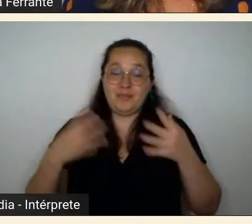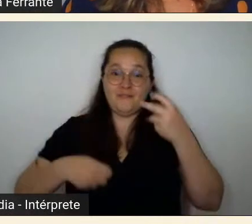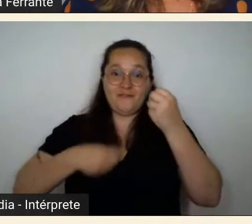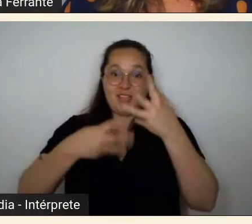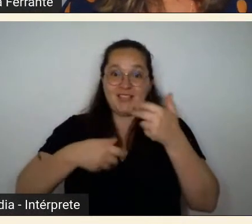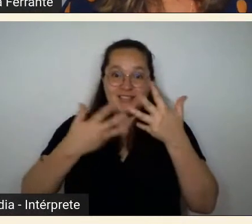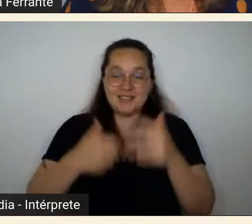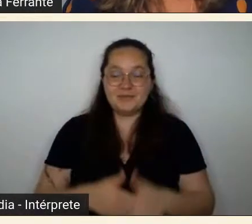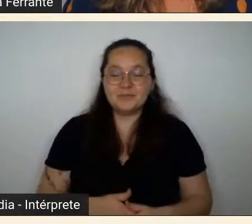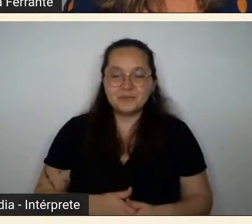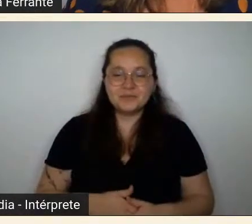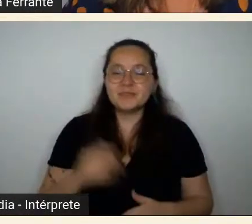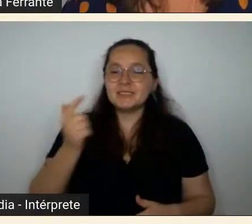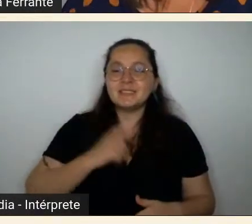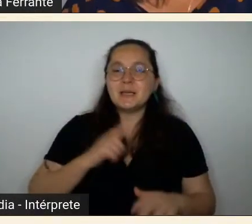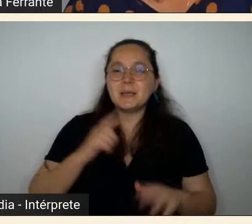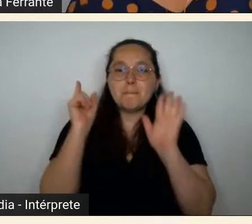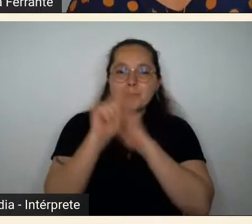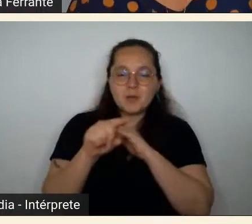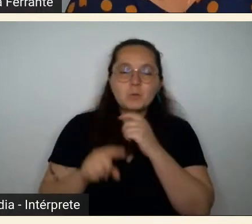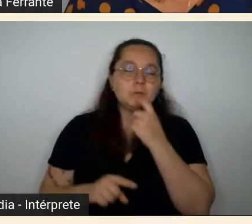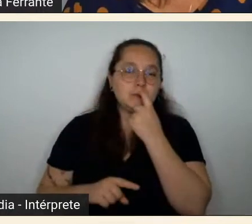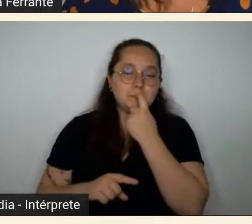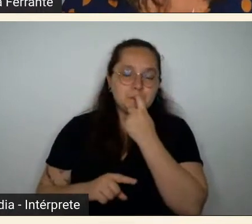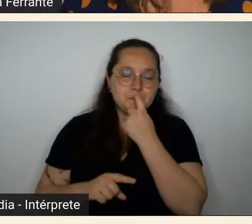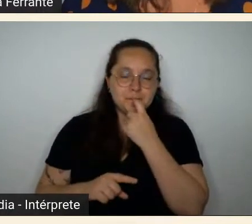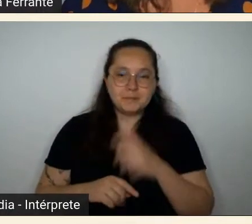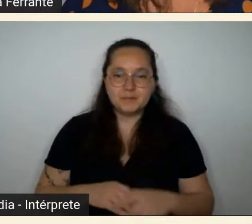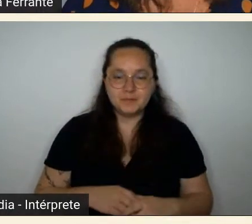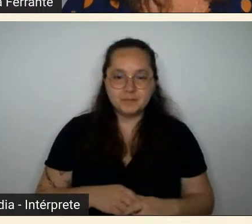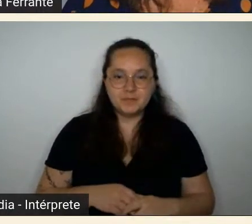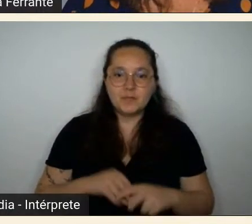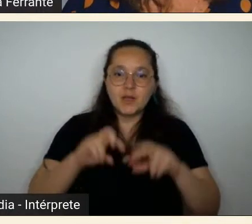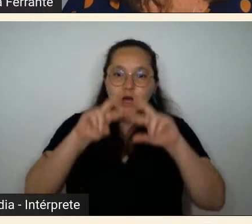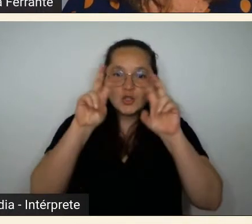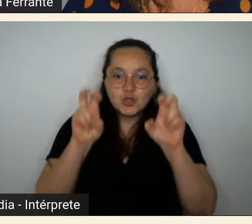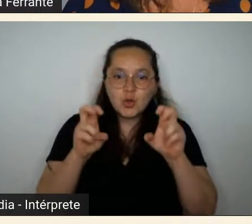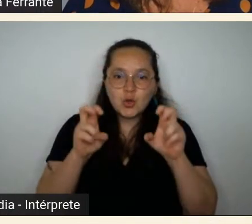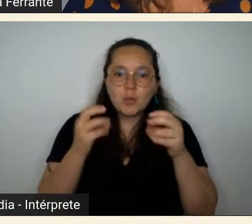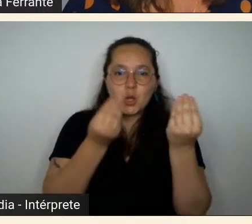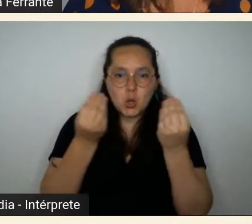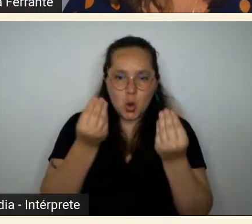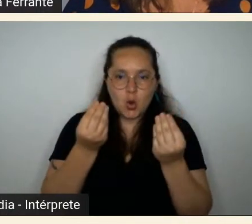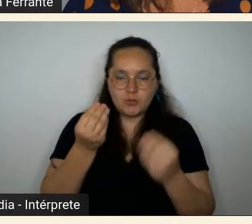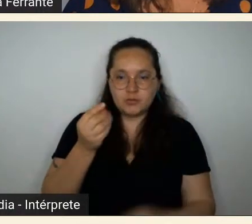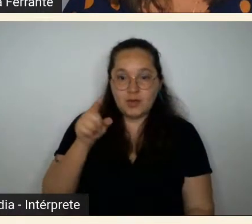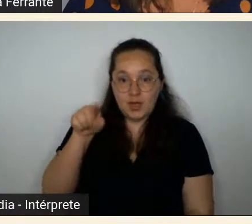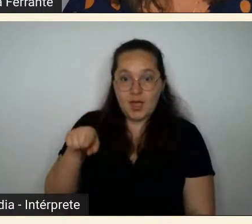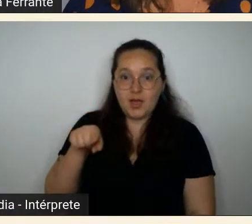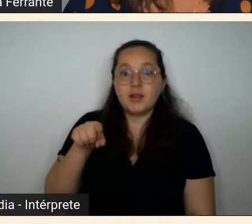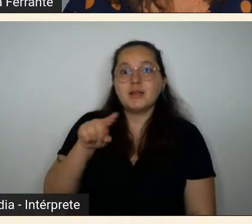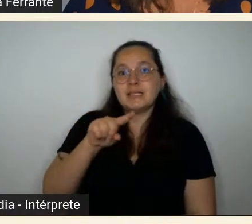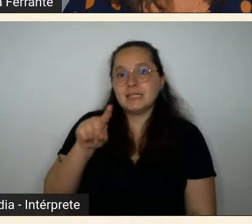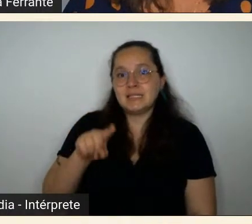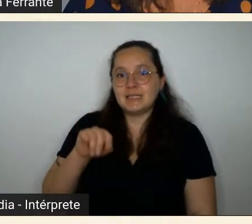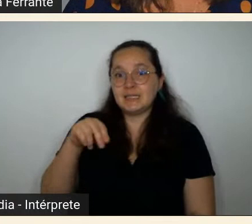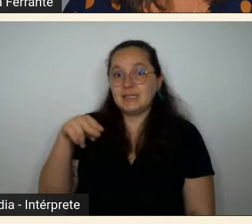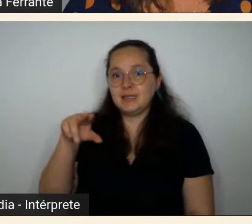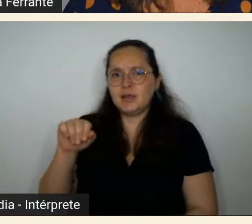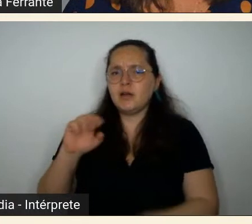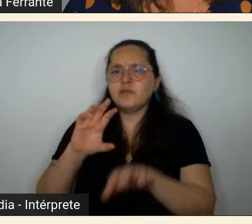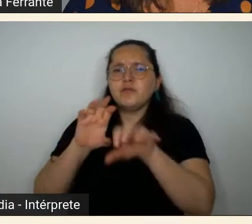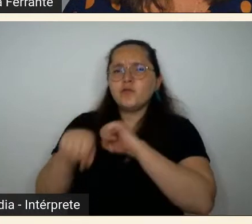pergunta sobre a formação artística da Zina Aita e